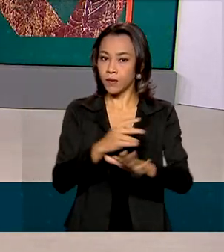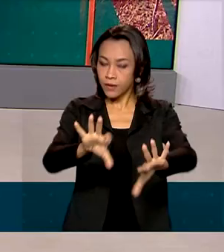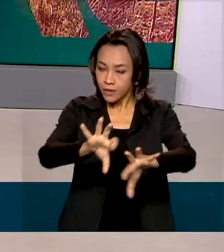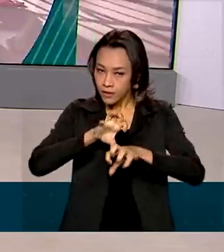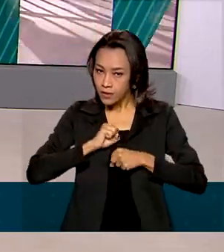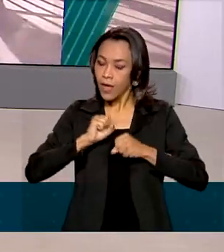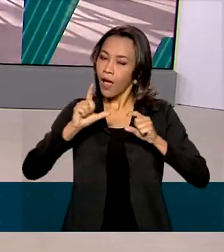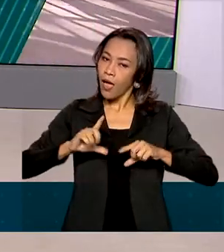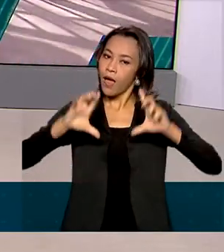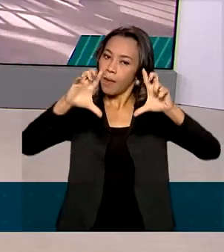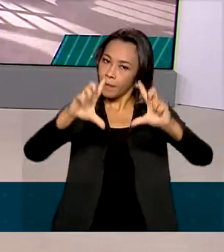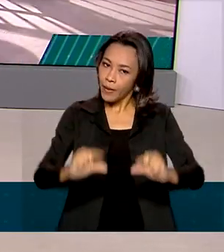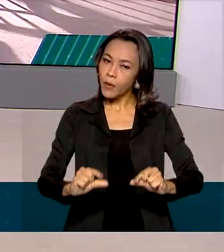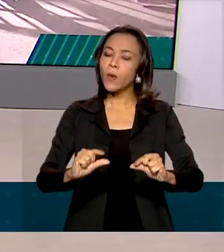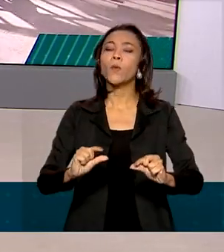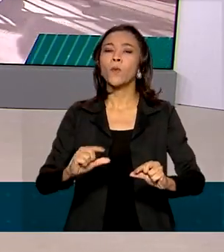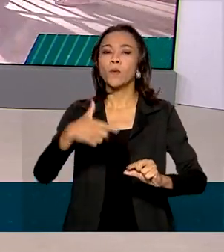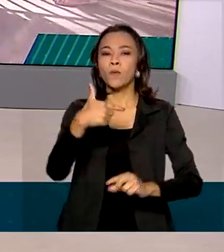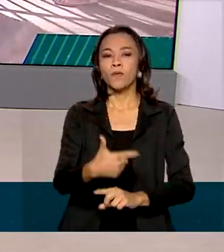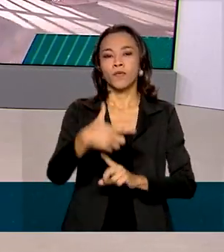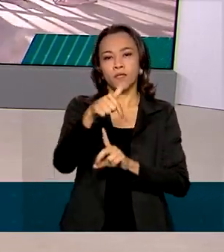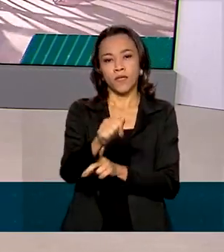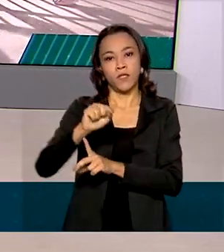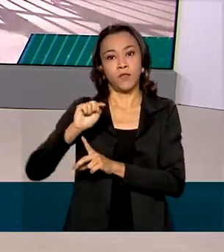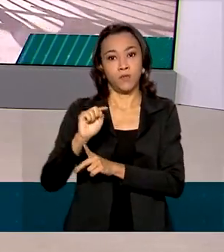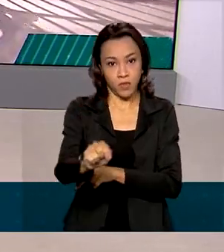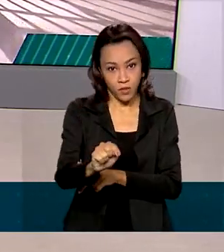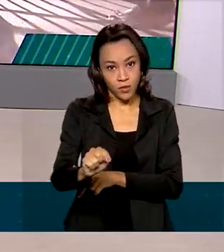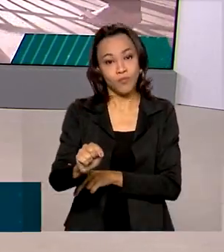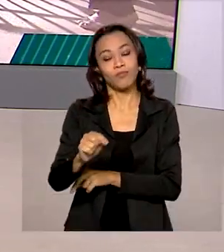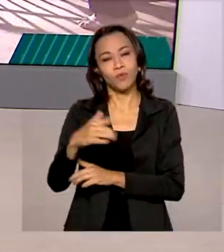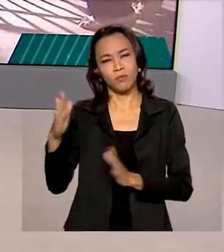é a menor do ano, com cerca de 27 mil casos em 24 horas.